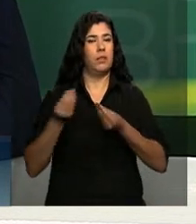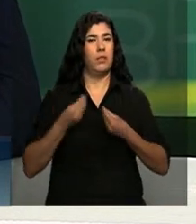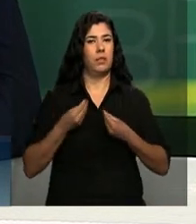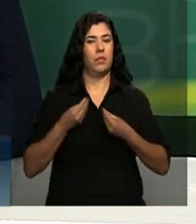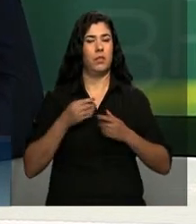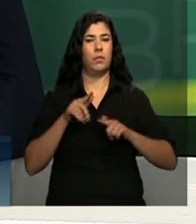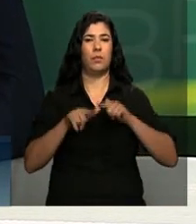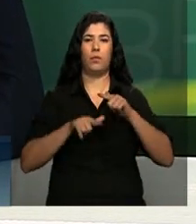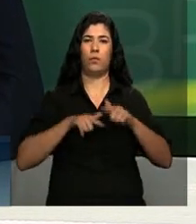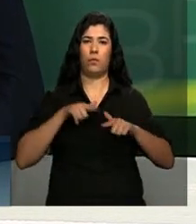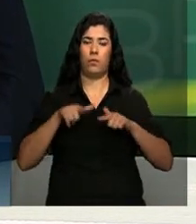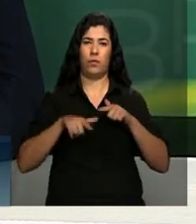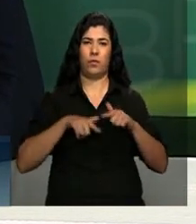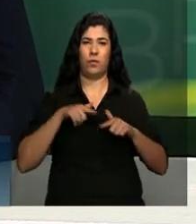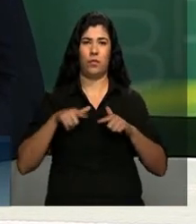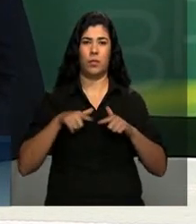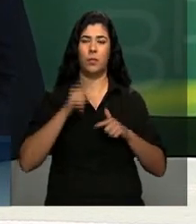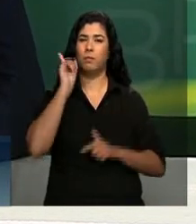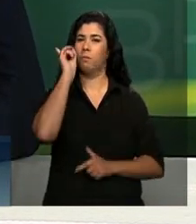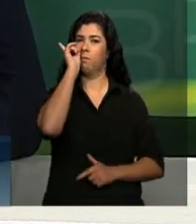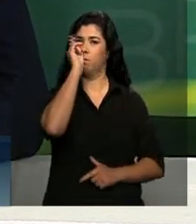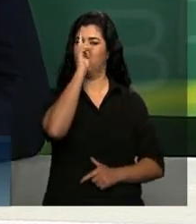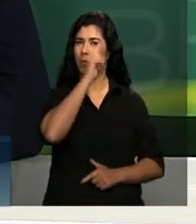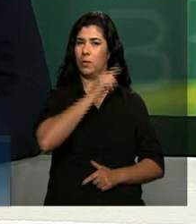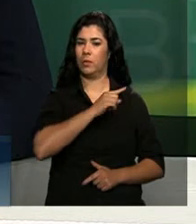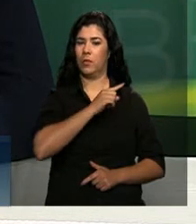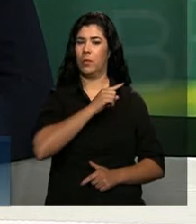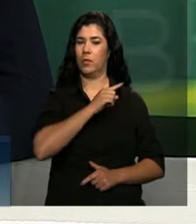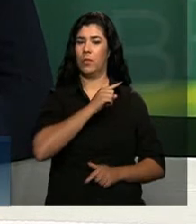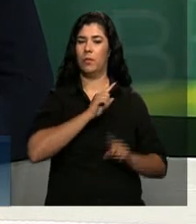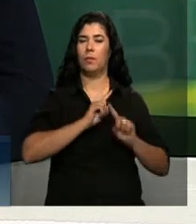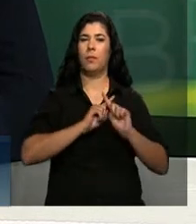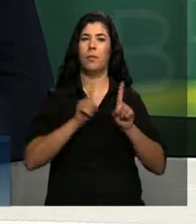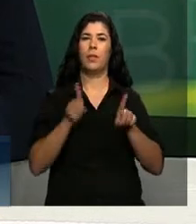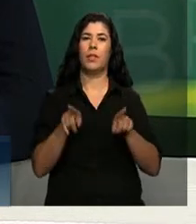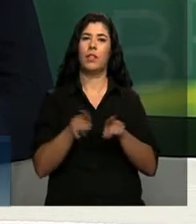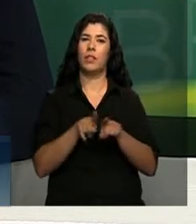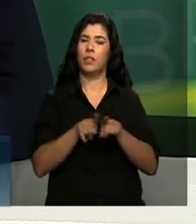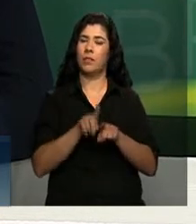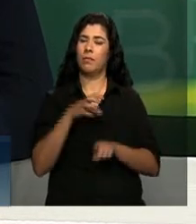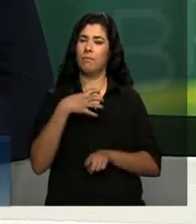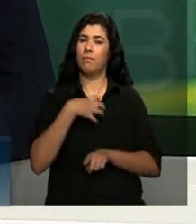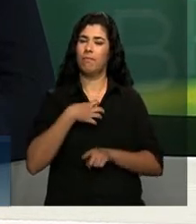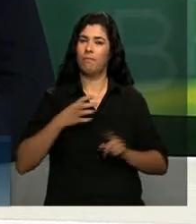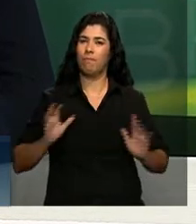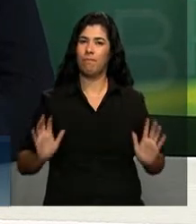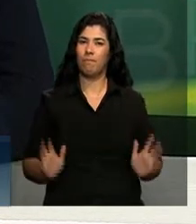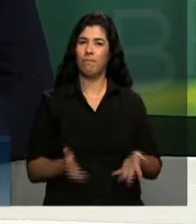tão difícil mas também muito estimulante.